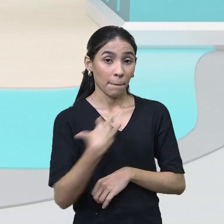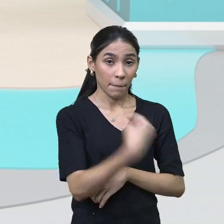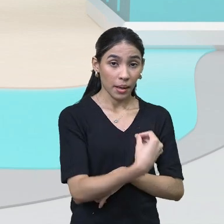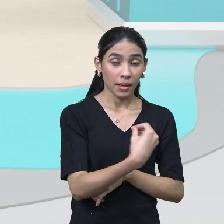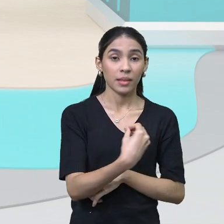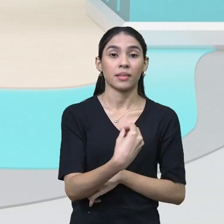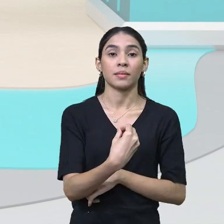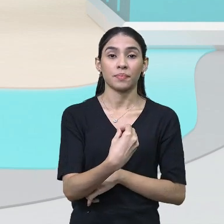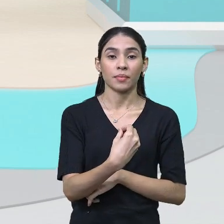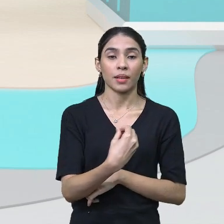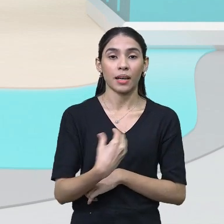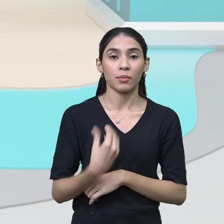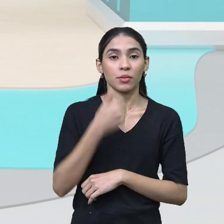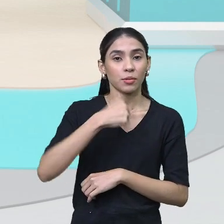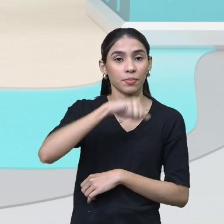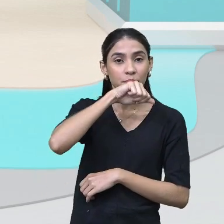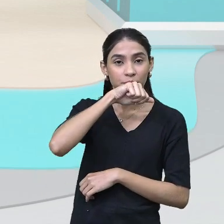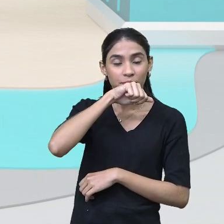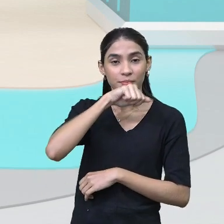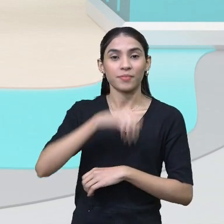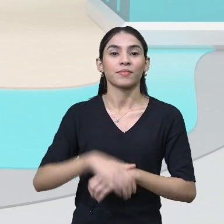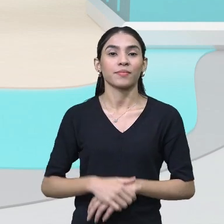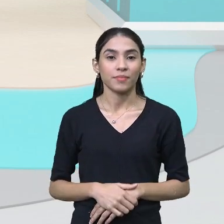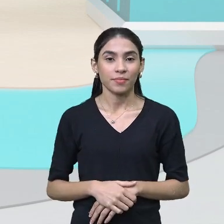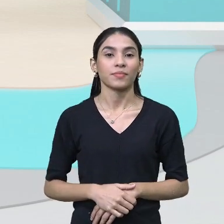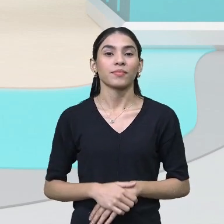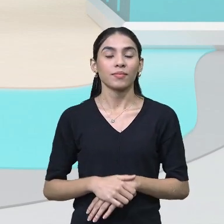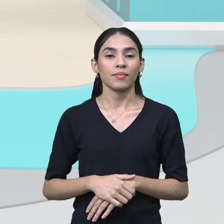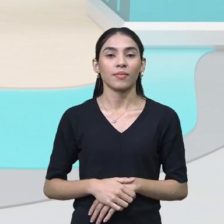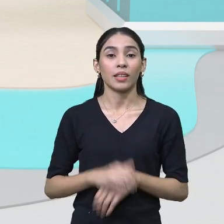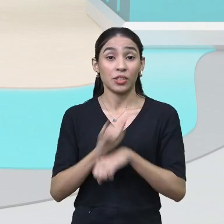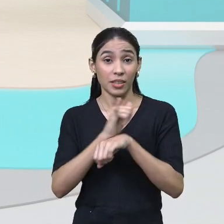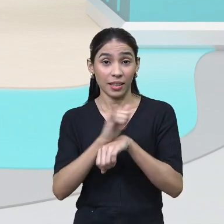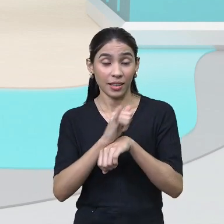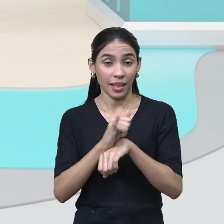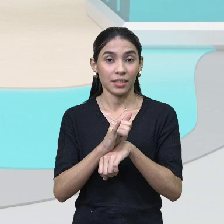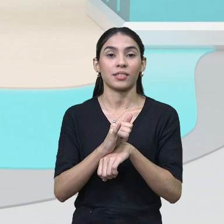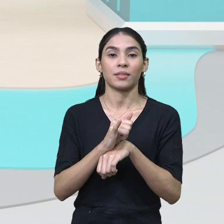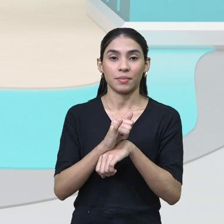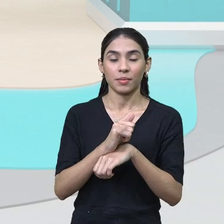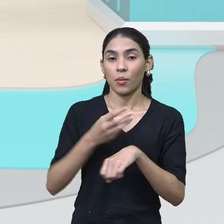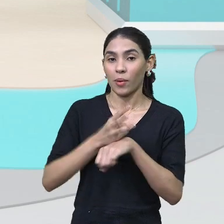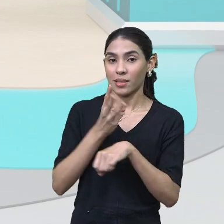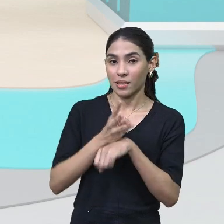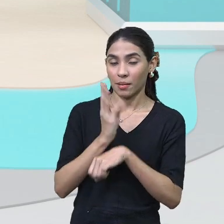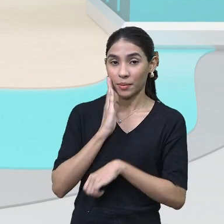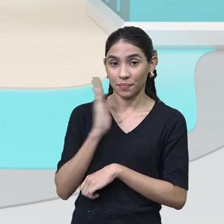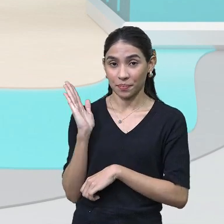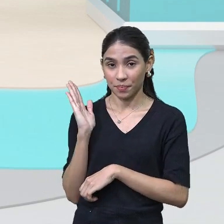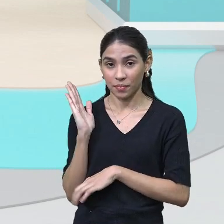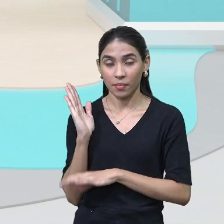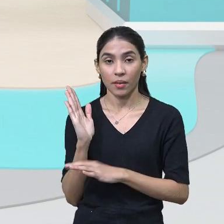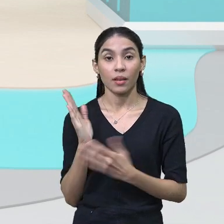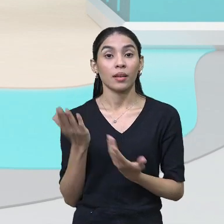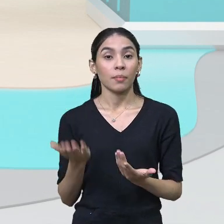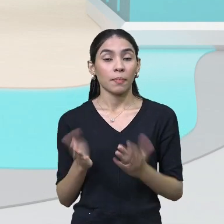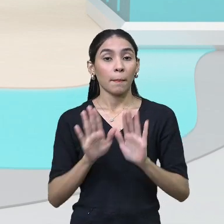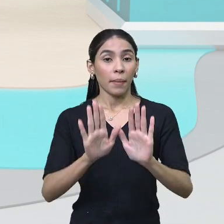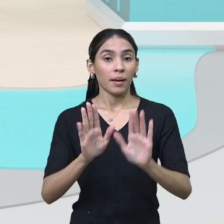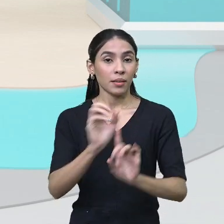e o filho, né? Através aí desse recurso do WhatsApp. Na sociedade,